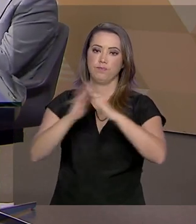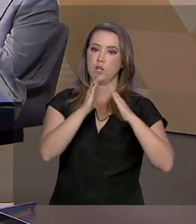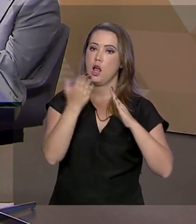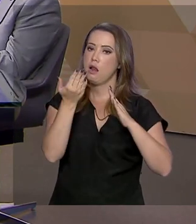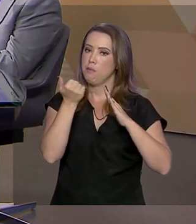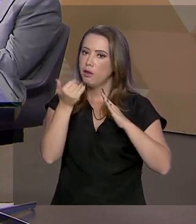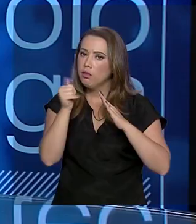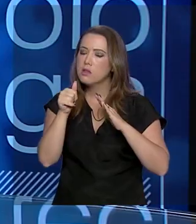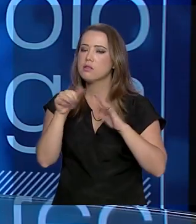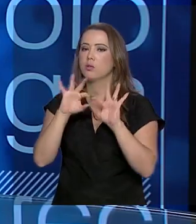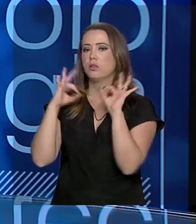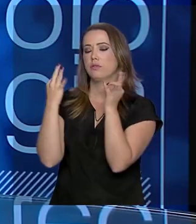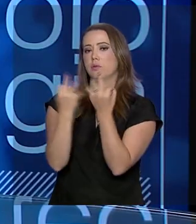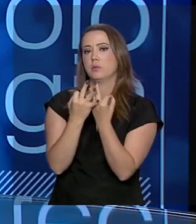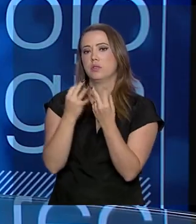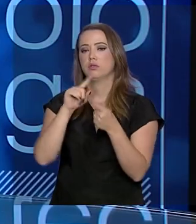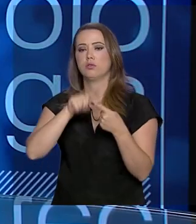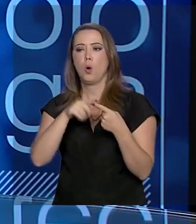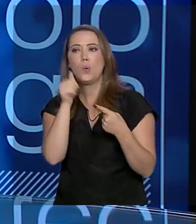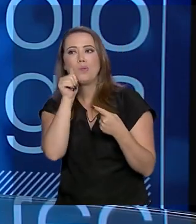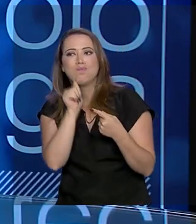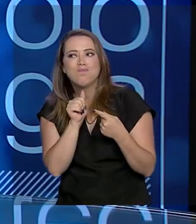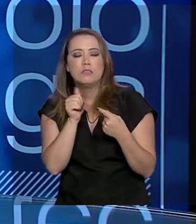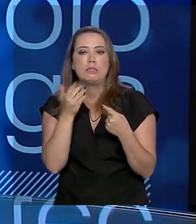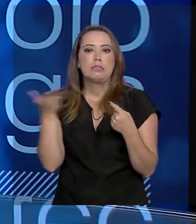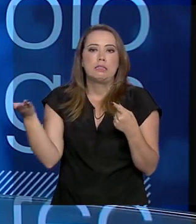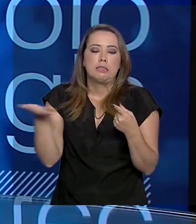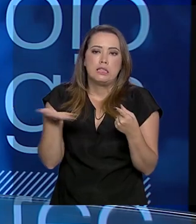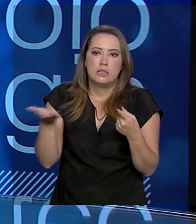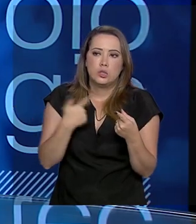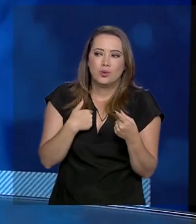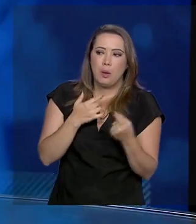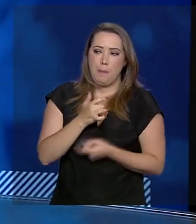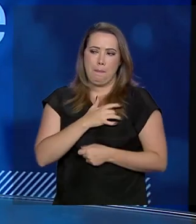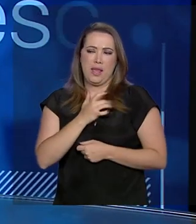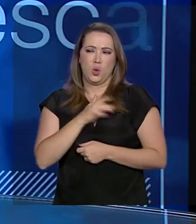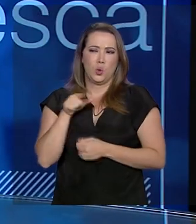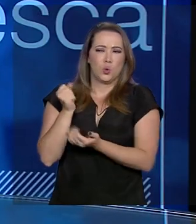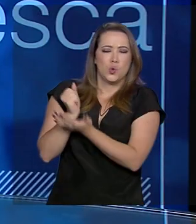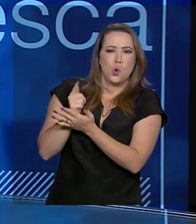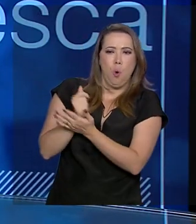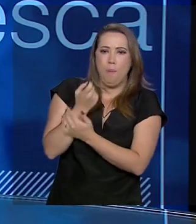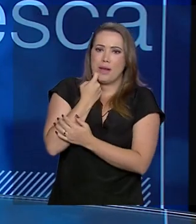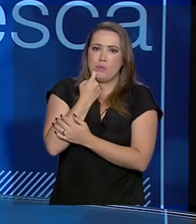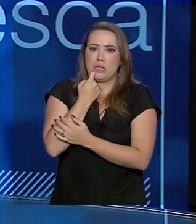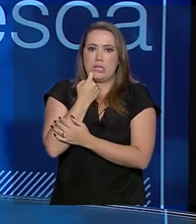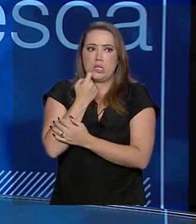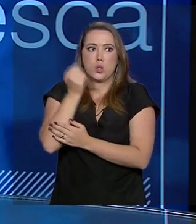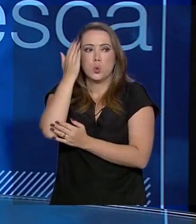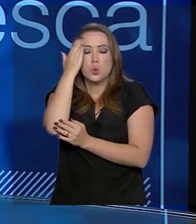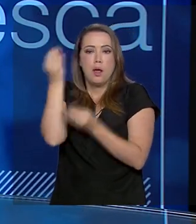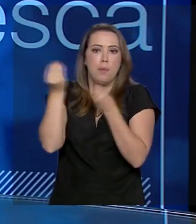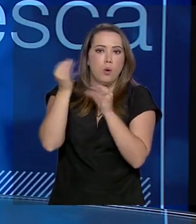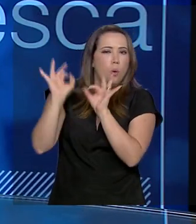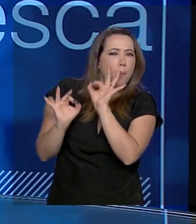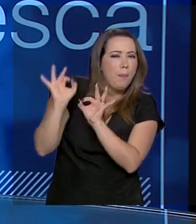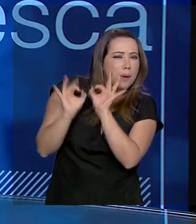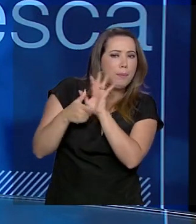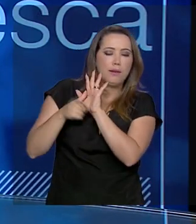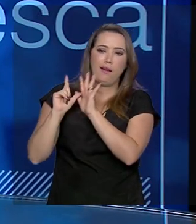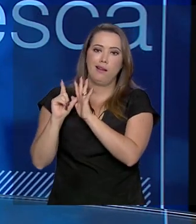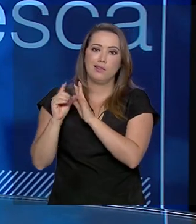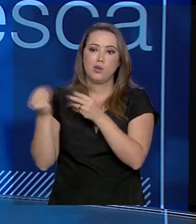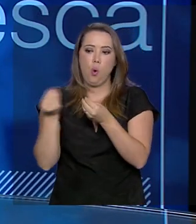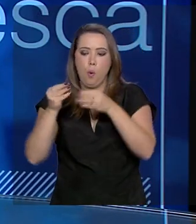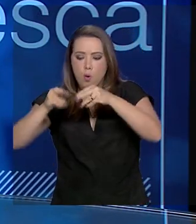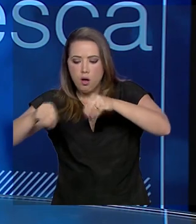alimento para a sua família. Então, a dona de casa hoje, ela tem medo de comprar o pescado, não sabe preparar o pescado, não sabe que